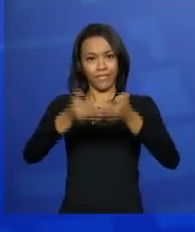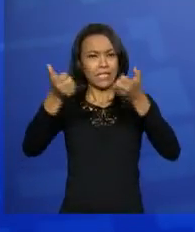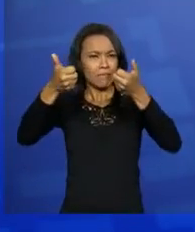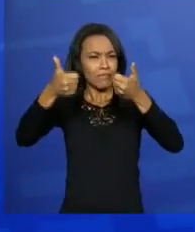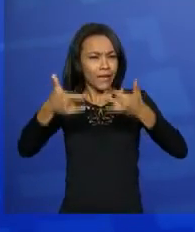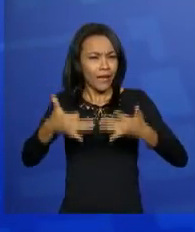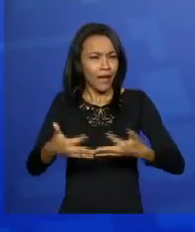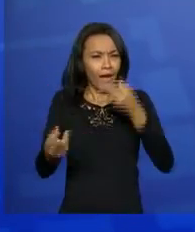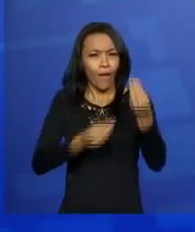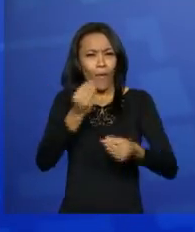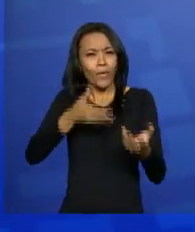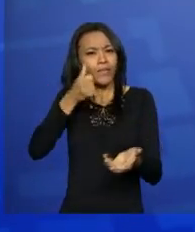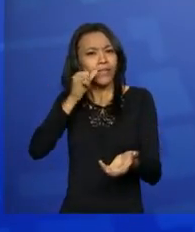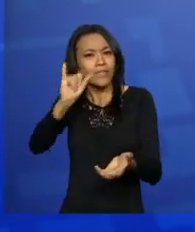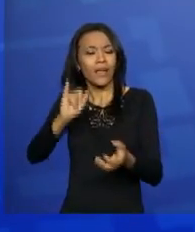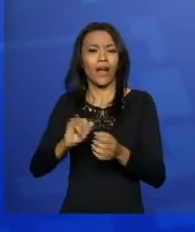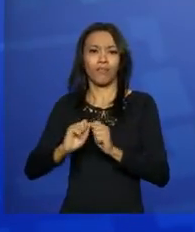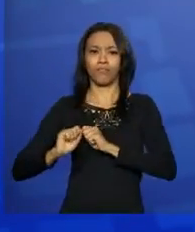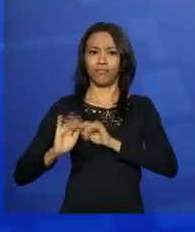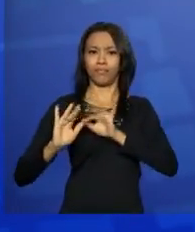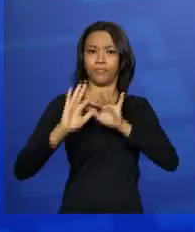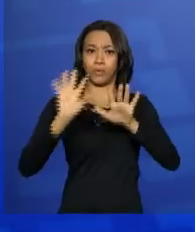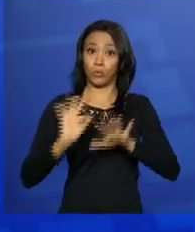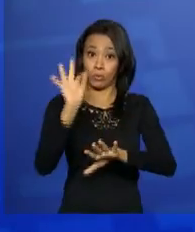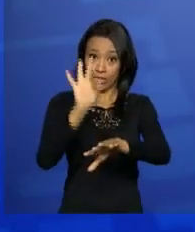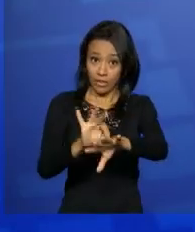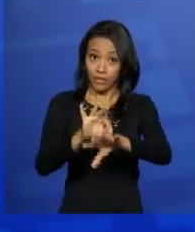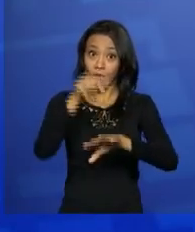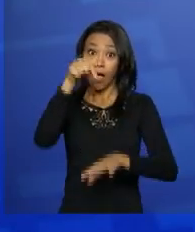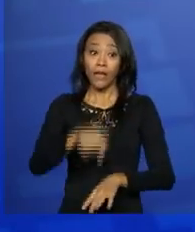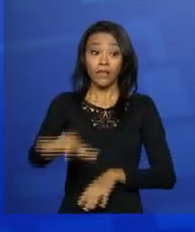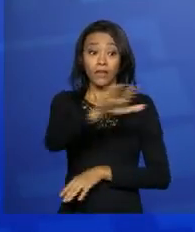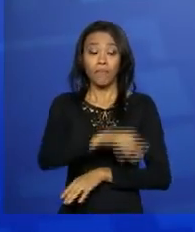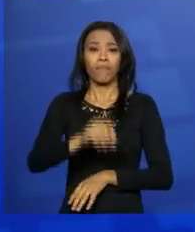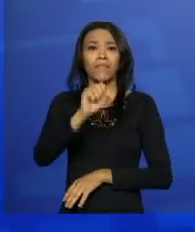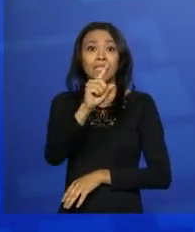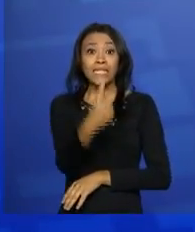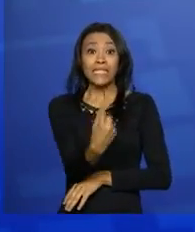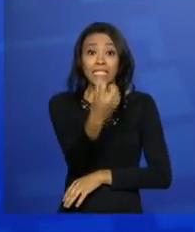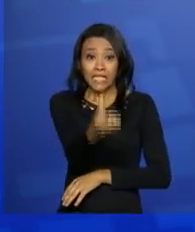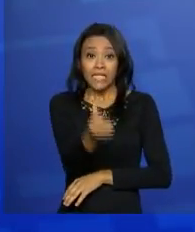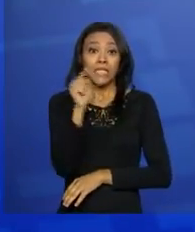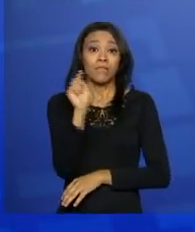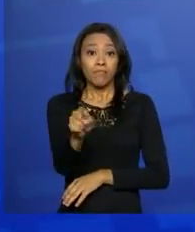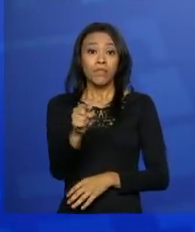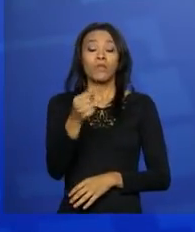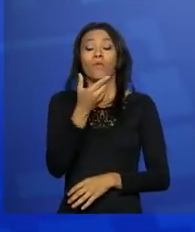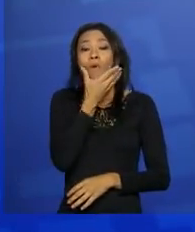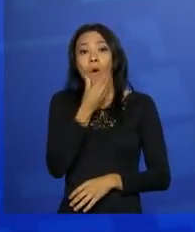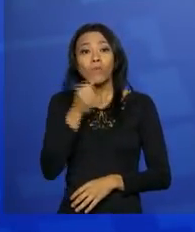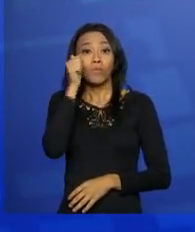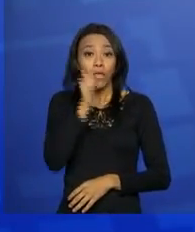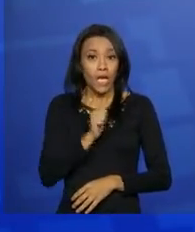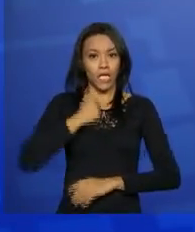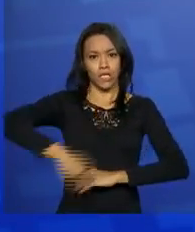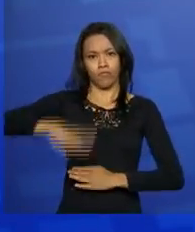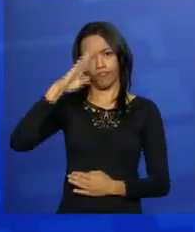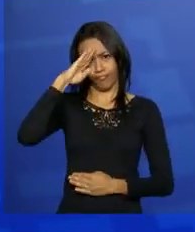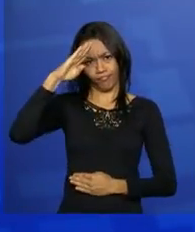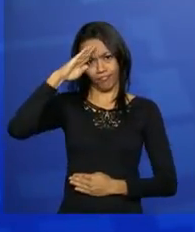combater o mosquito. Só aqui no estado do Rio, são cerca de 16 mil homens e mulheres das Forças Armadas